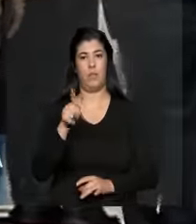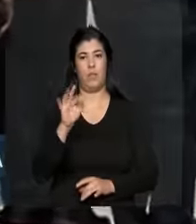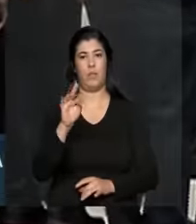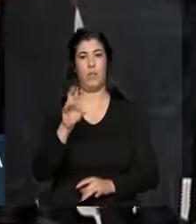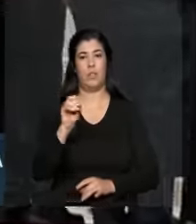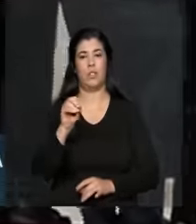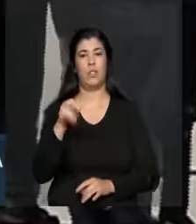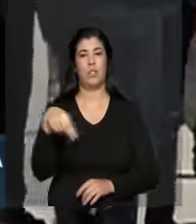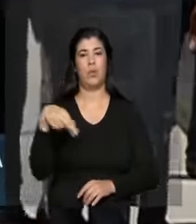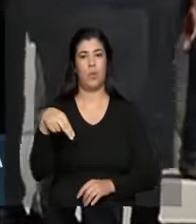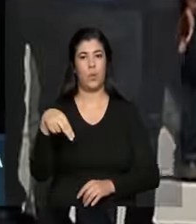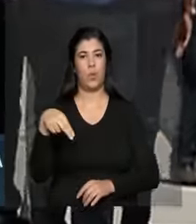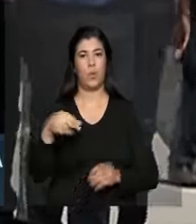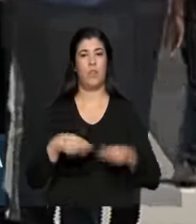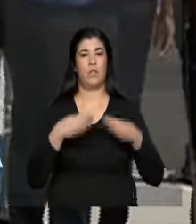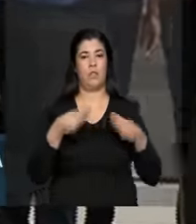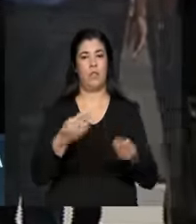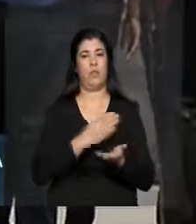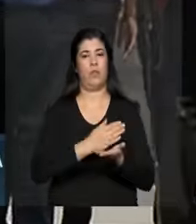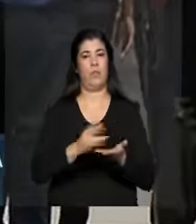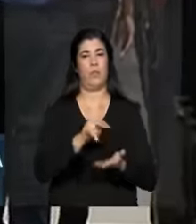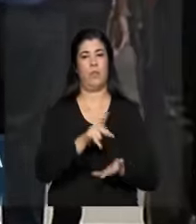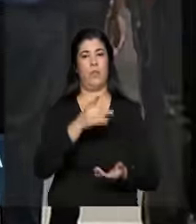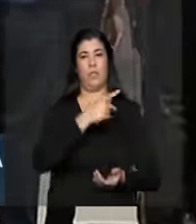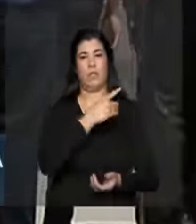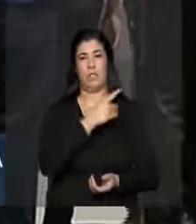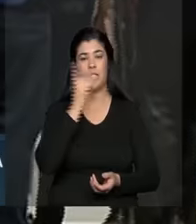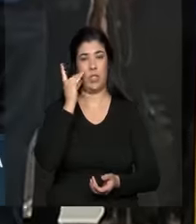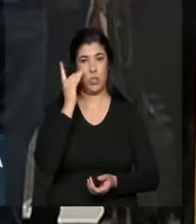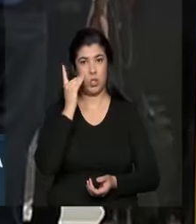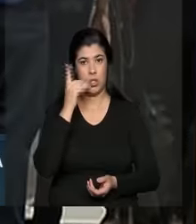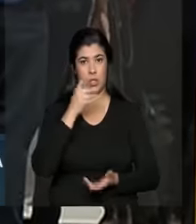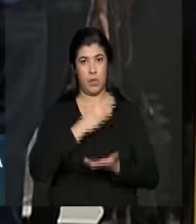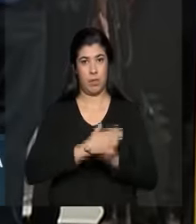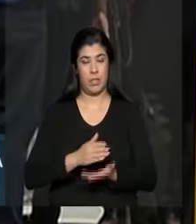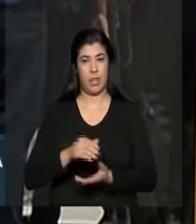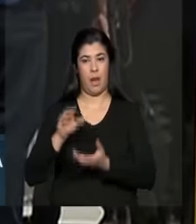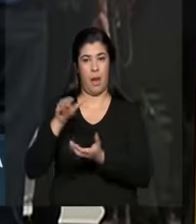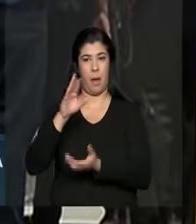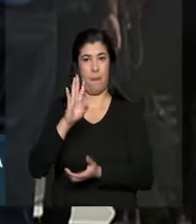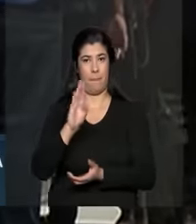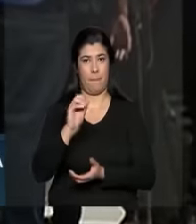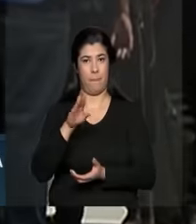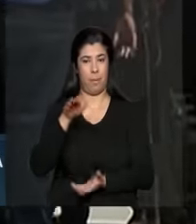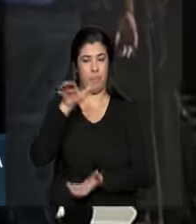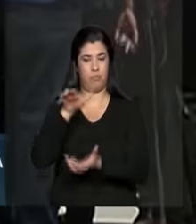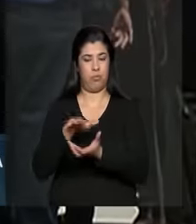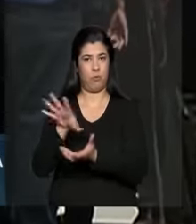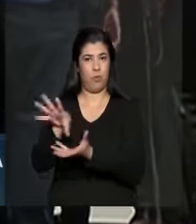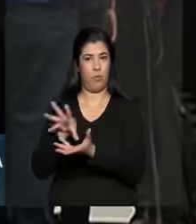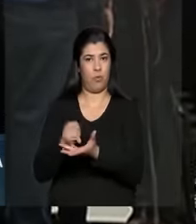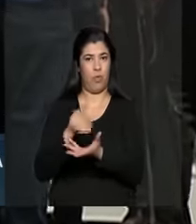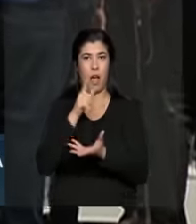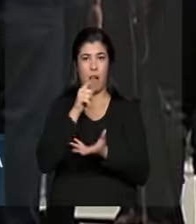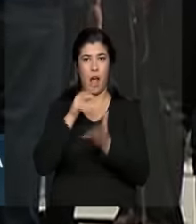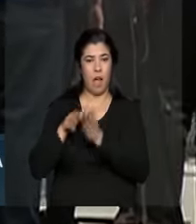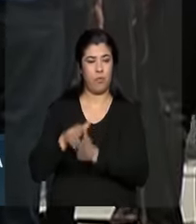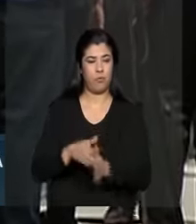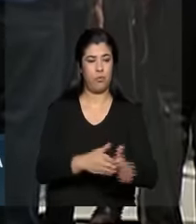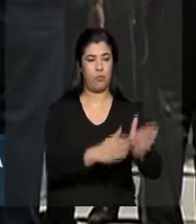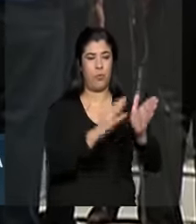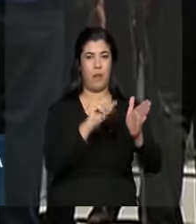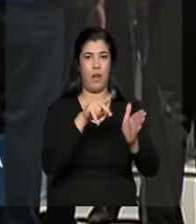à população. A presidenta Dilma Rousseff é quem vai dar o acionamento inicial para o funcionamento dessa estação que vai